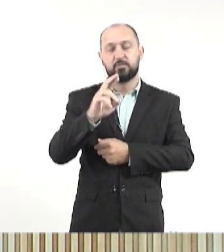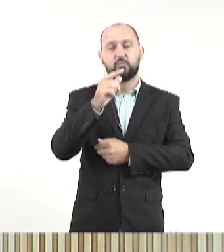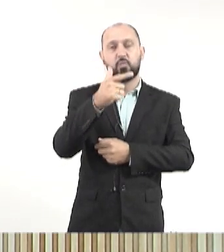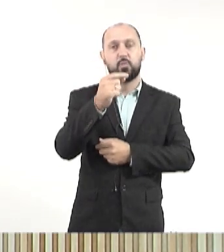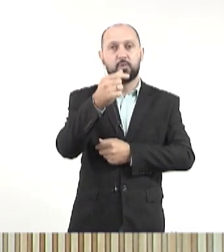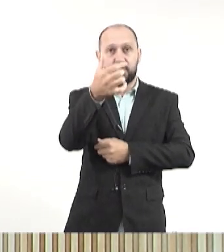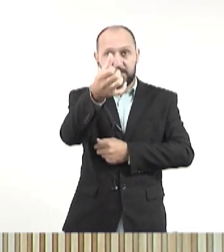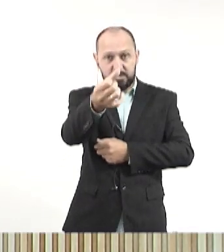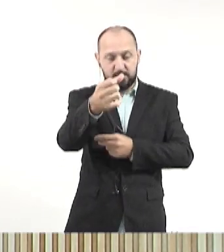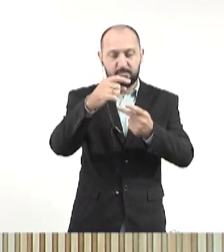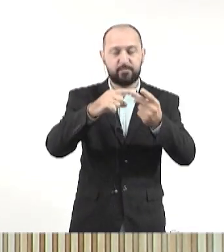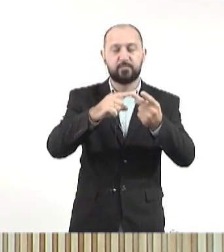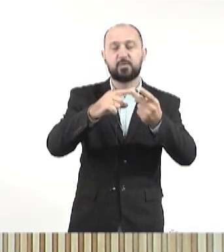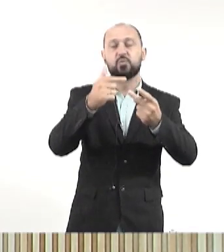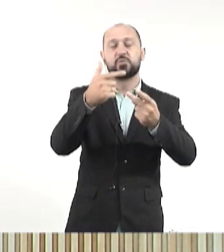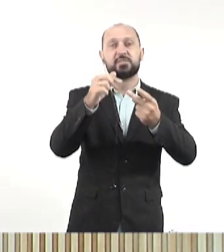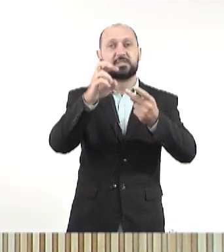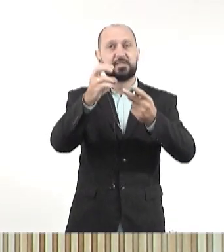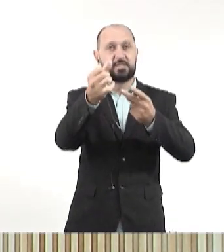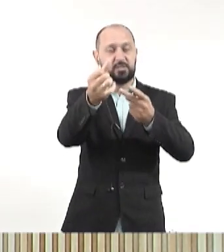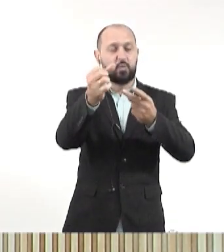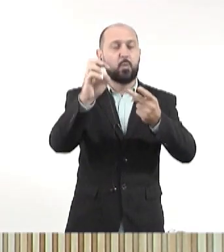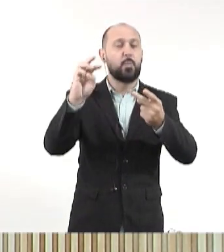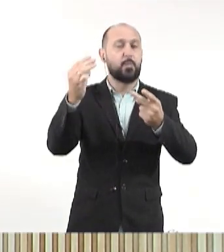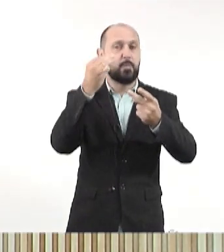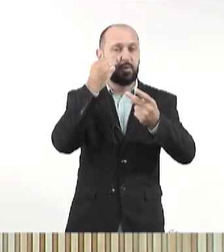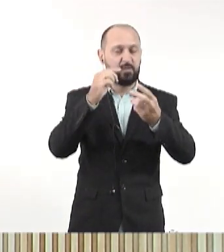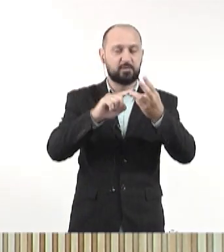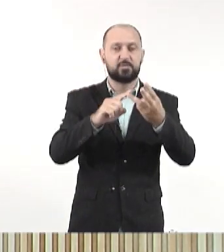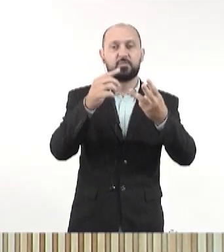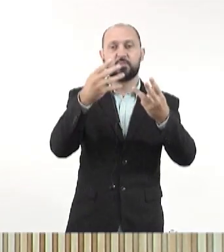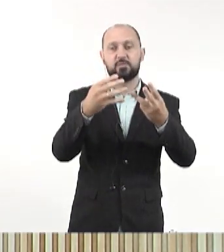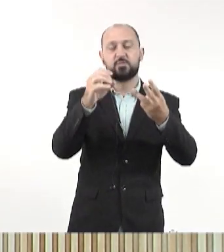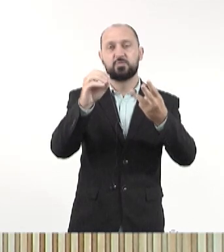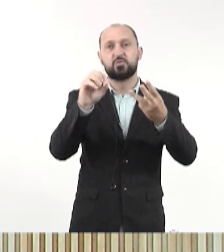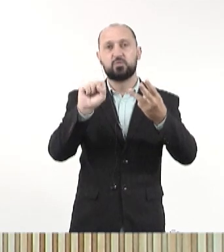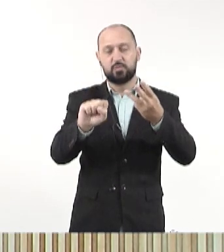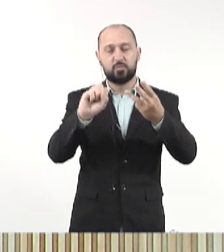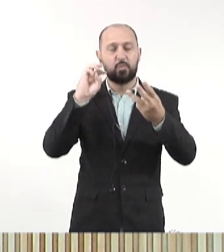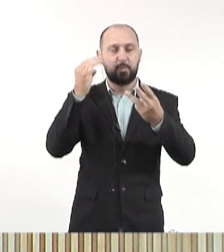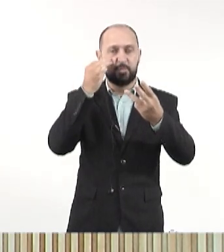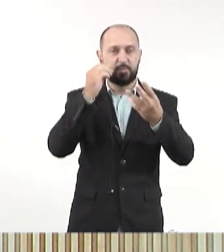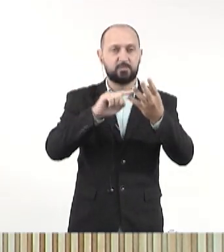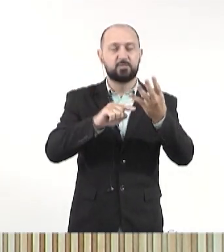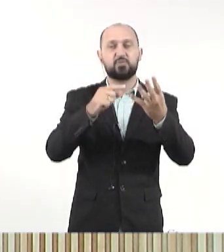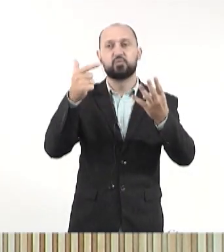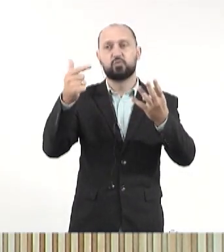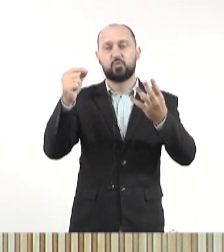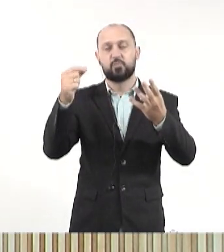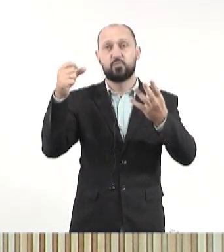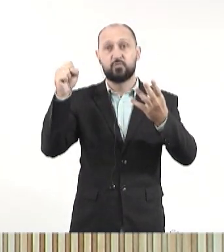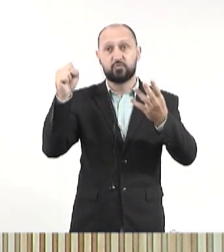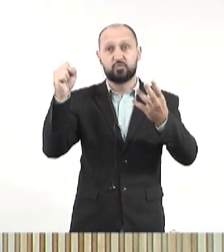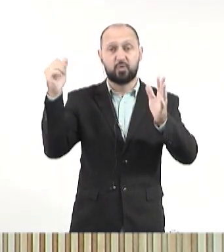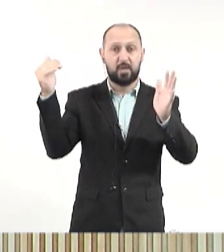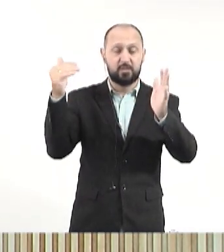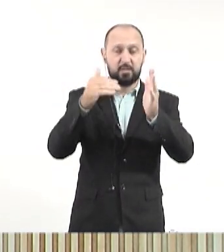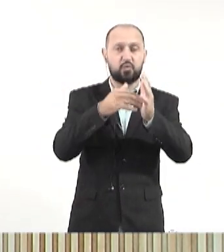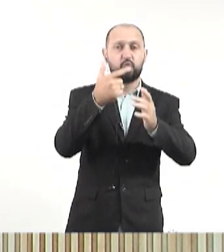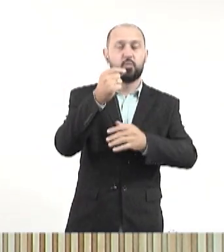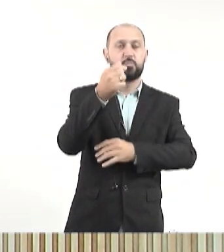em 2026, 265 milhões, em 2027, 408 milhões ao todo, e de 2028 a